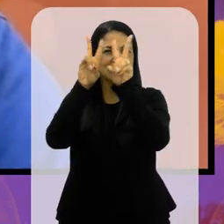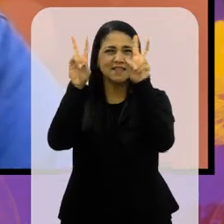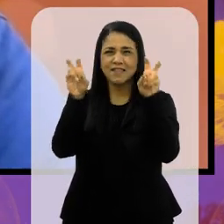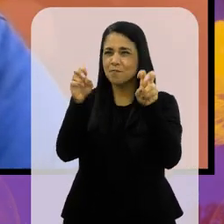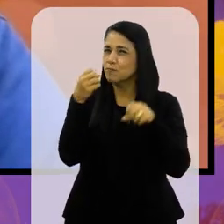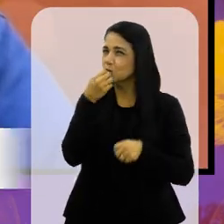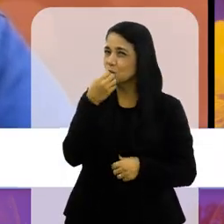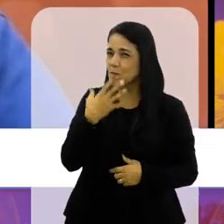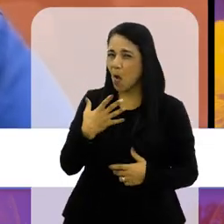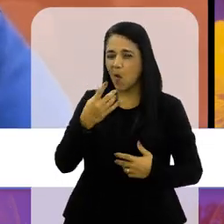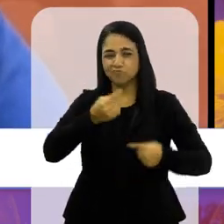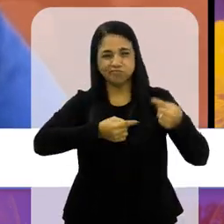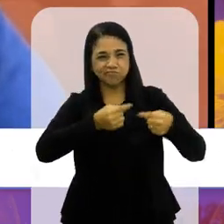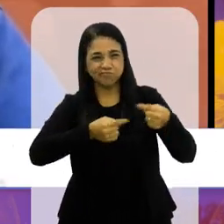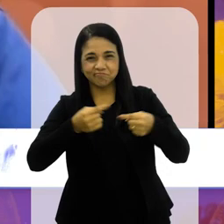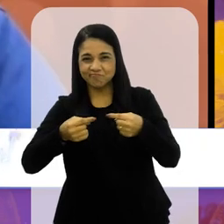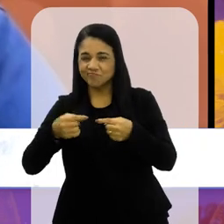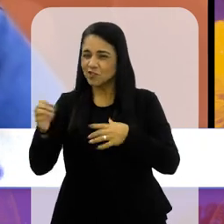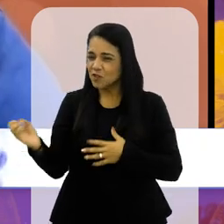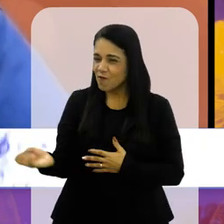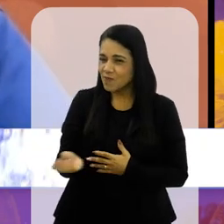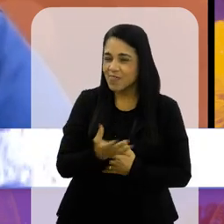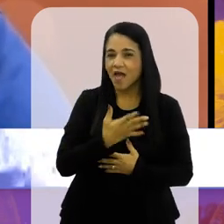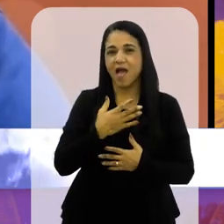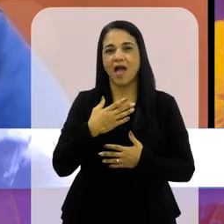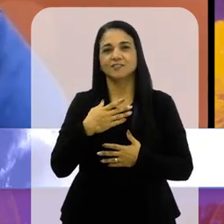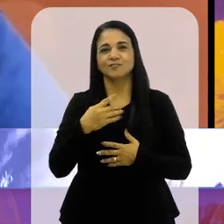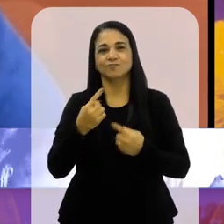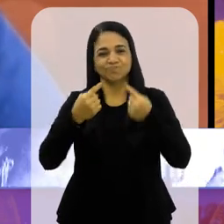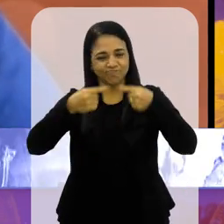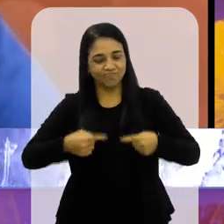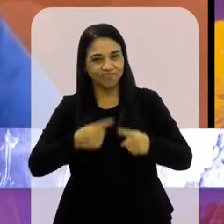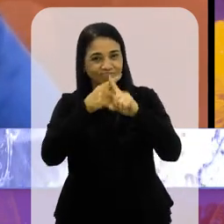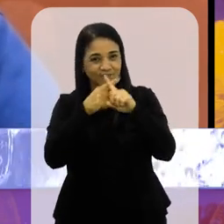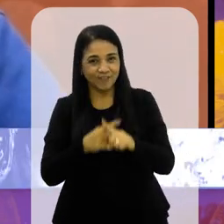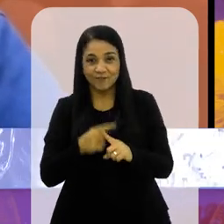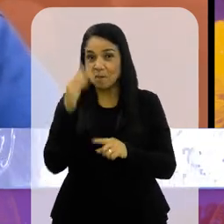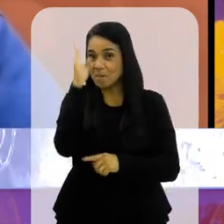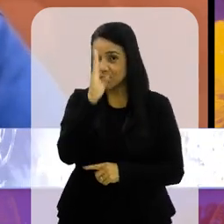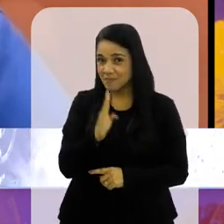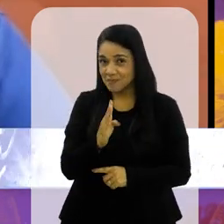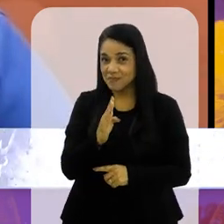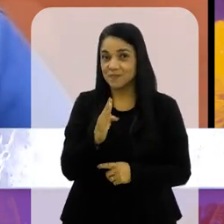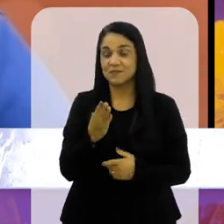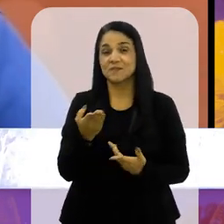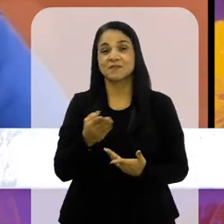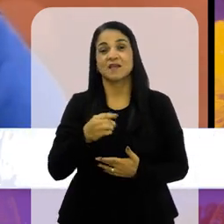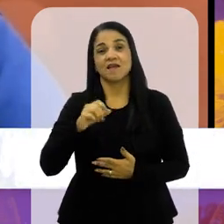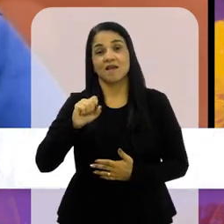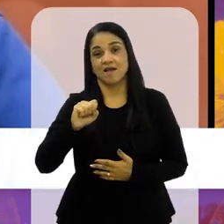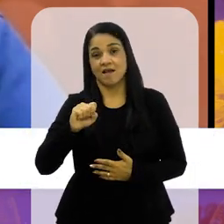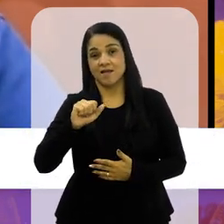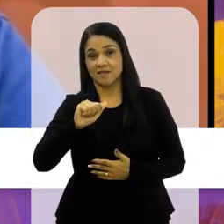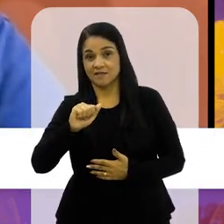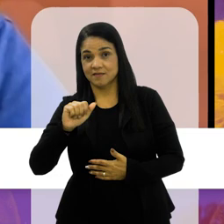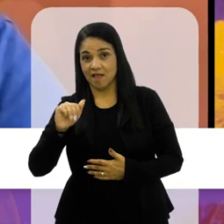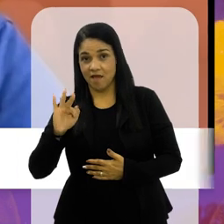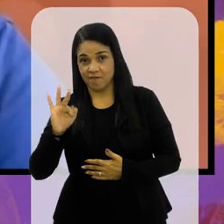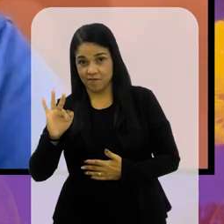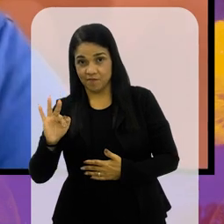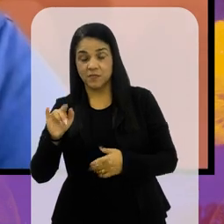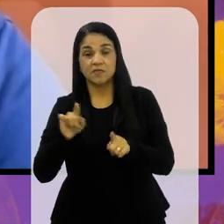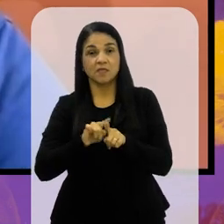é muito gostoso, porque a gente tem novidades no Campeonato Brasileiro deste ano. Além da SAF, como você